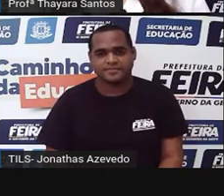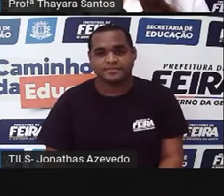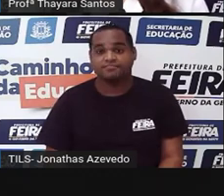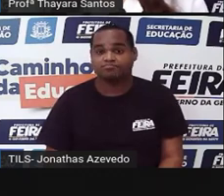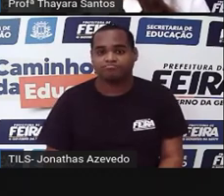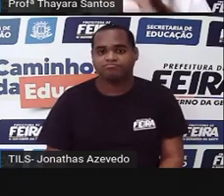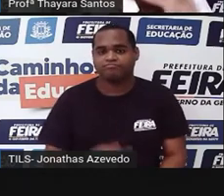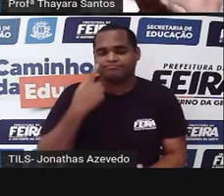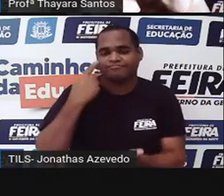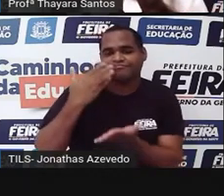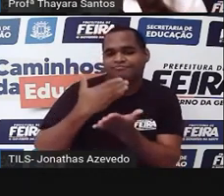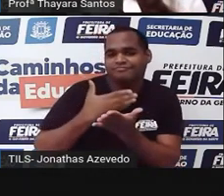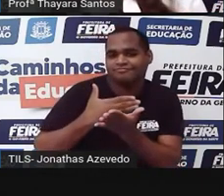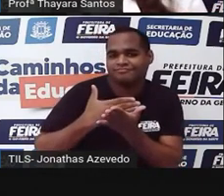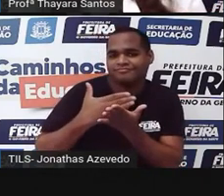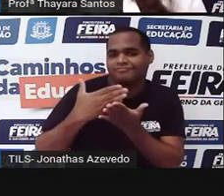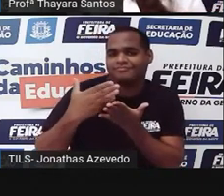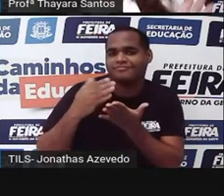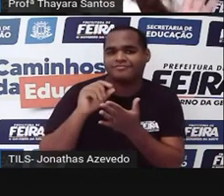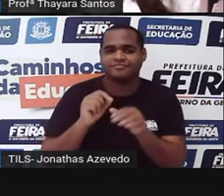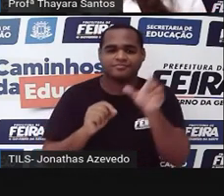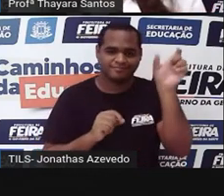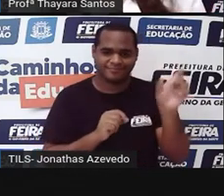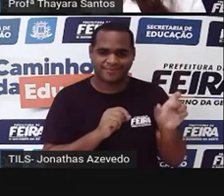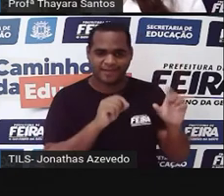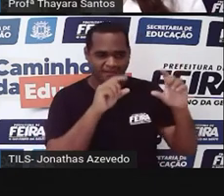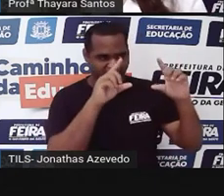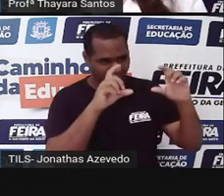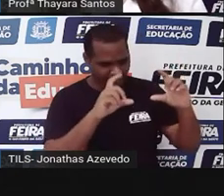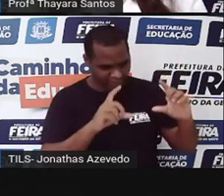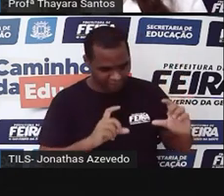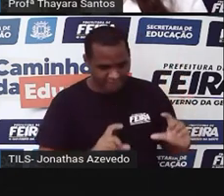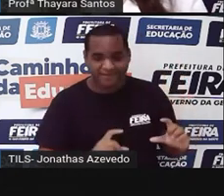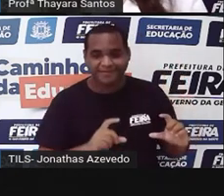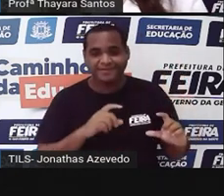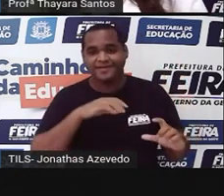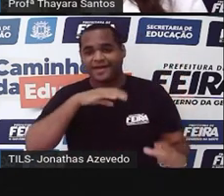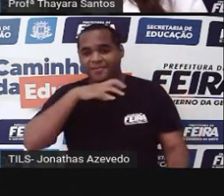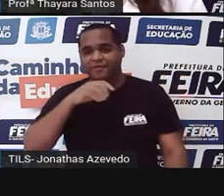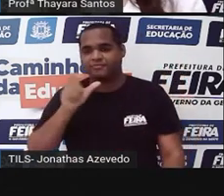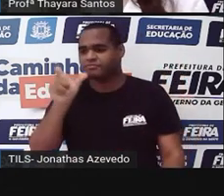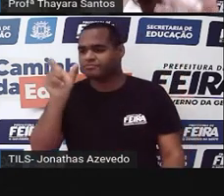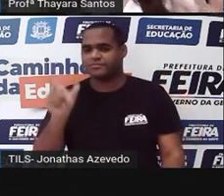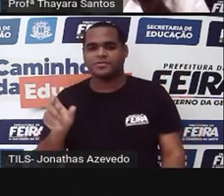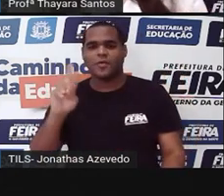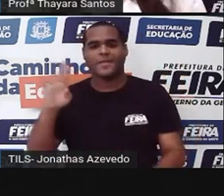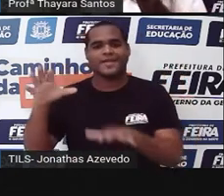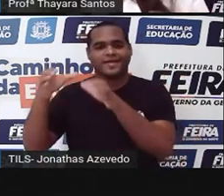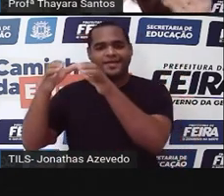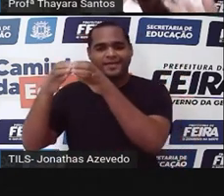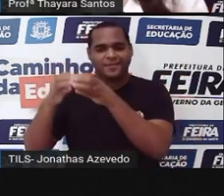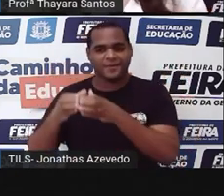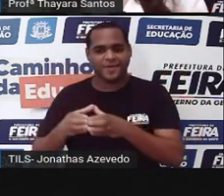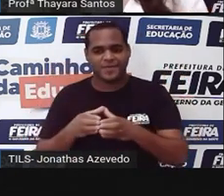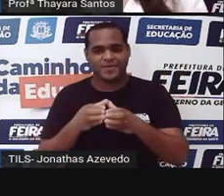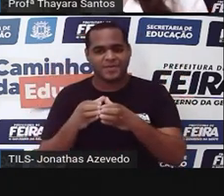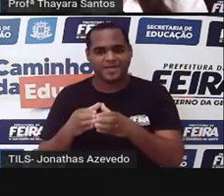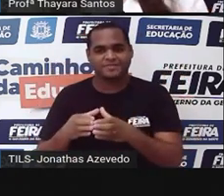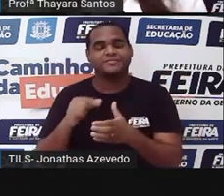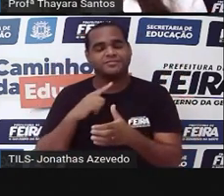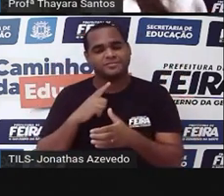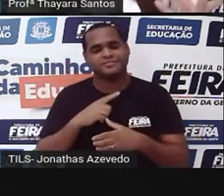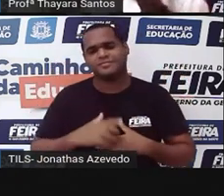Aí aqui vai aparecer, de um lado, a foto dos animais. Do outro lado, o grupo no qual ele está.